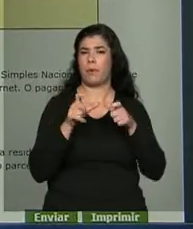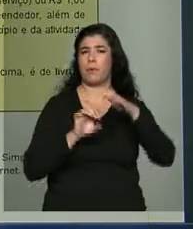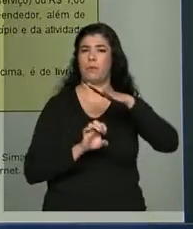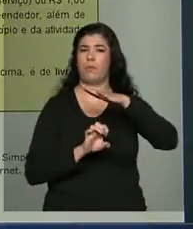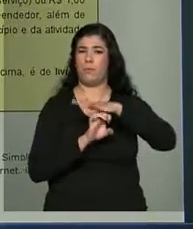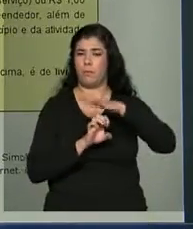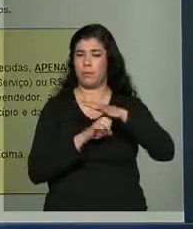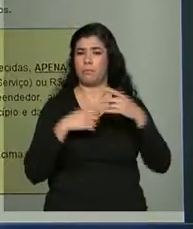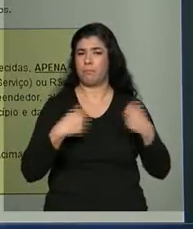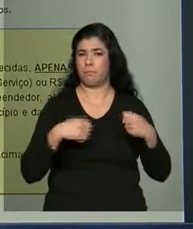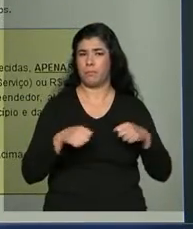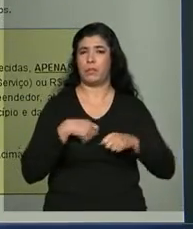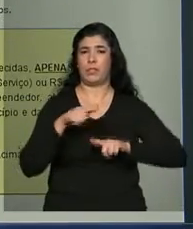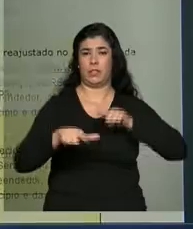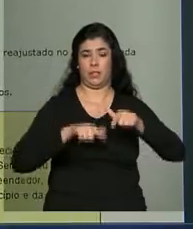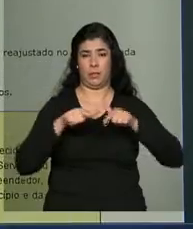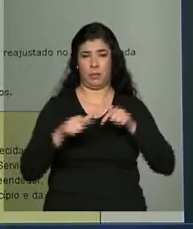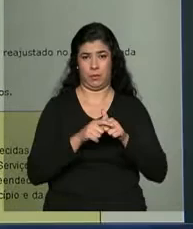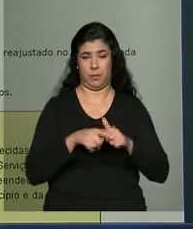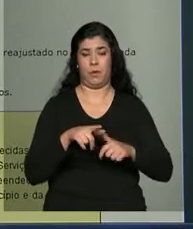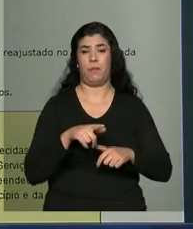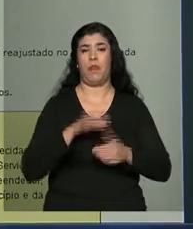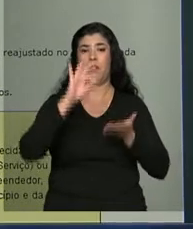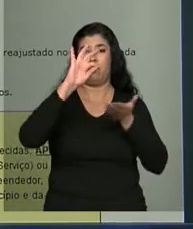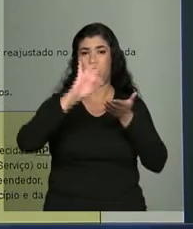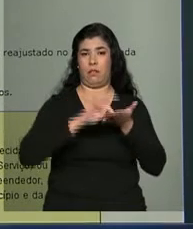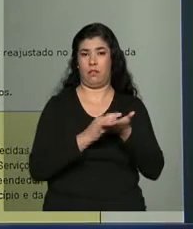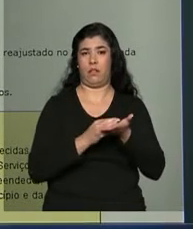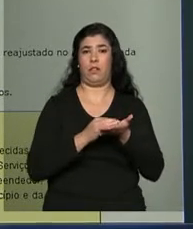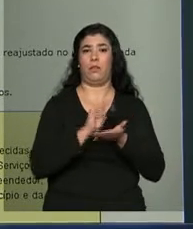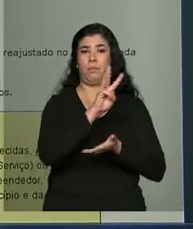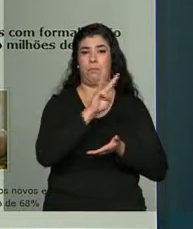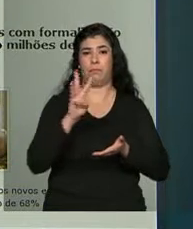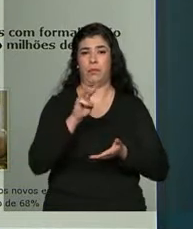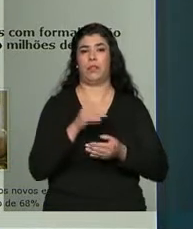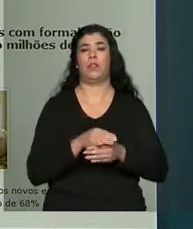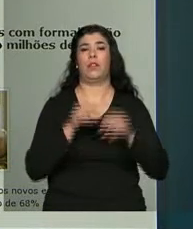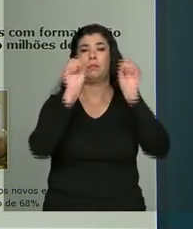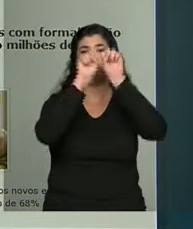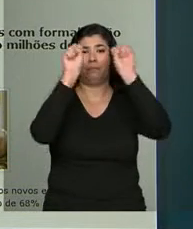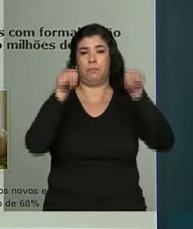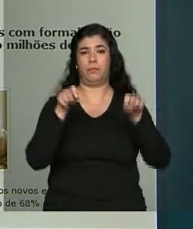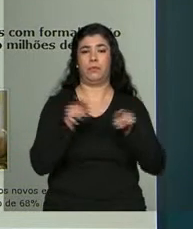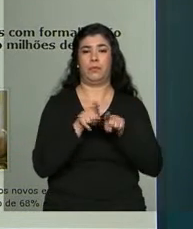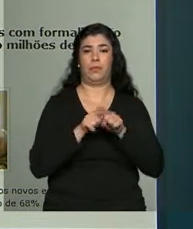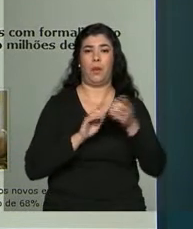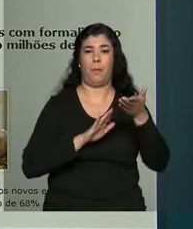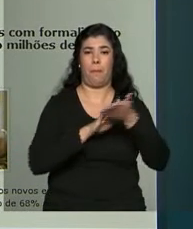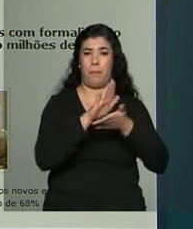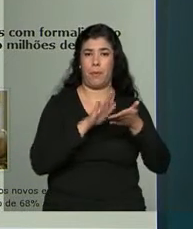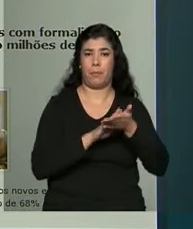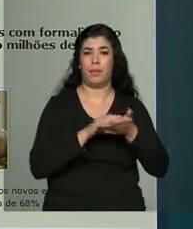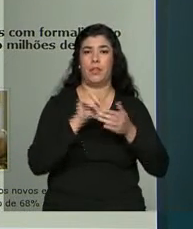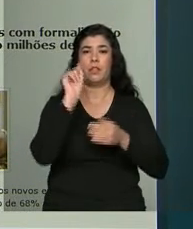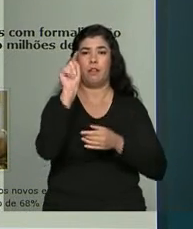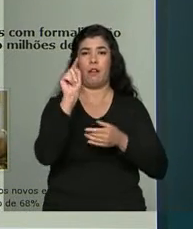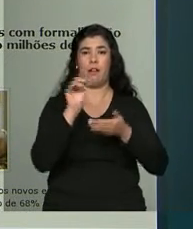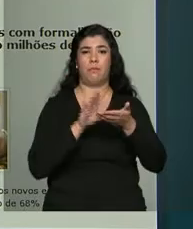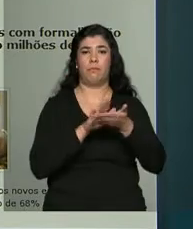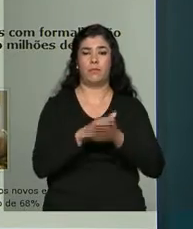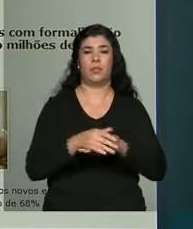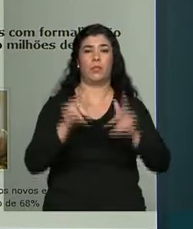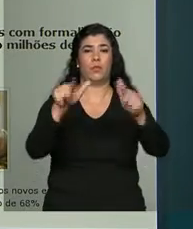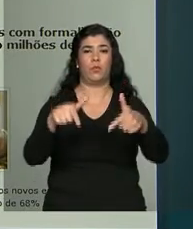individual, o trabalhador deve preencher um cadastro no portal do empreendedor. Depois deve imprimir no próprio portal o